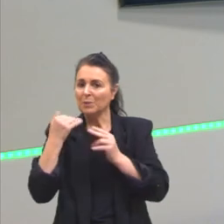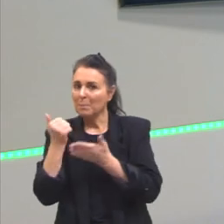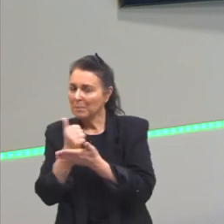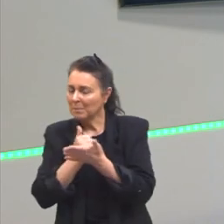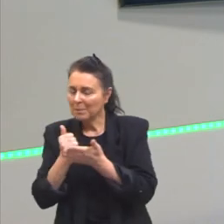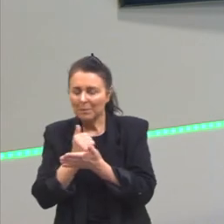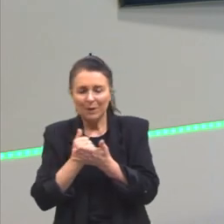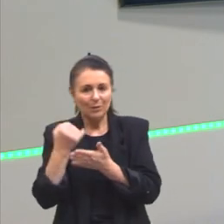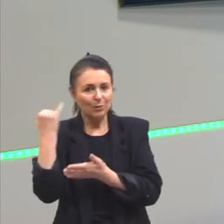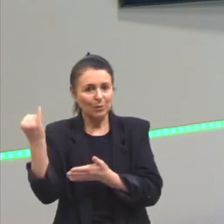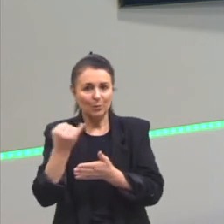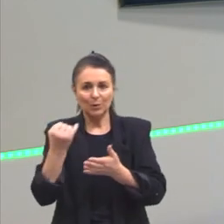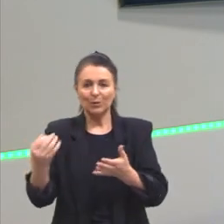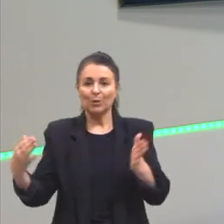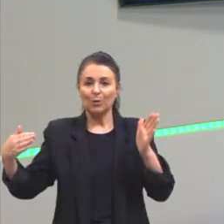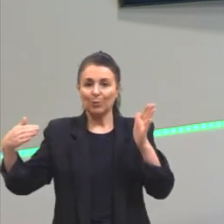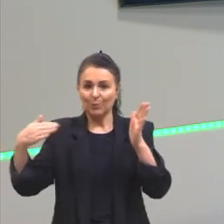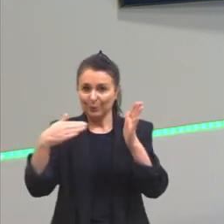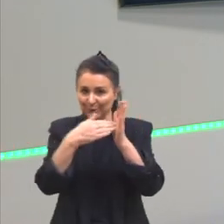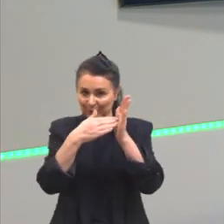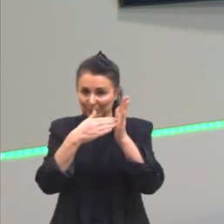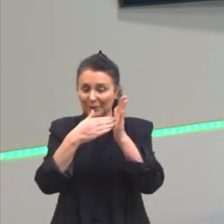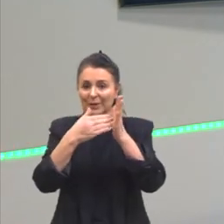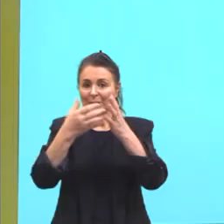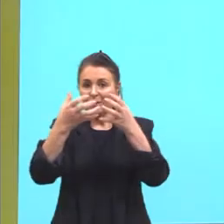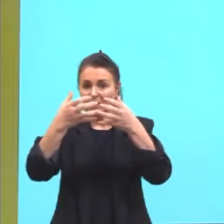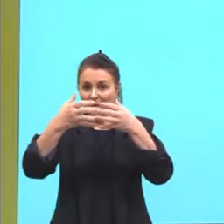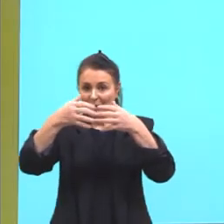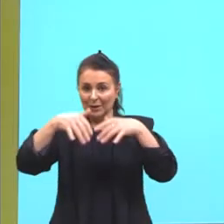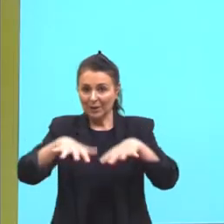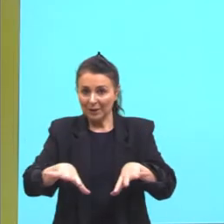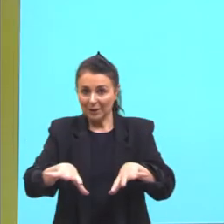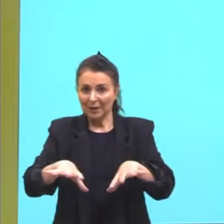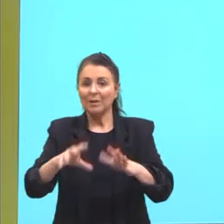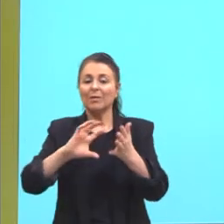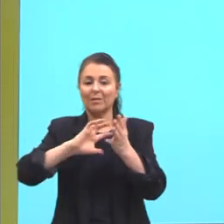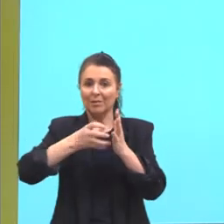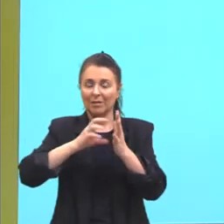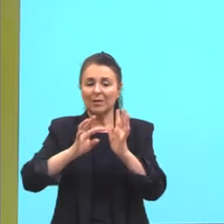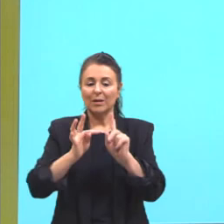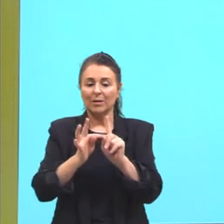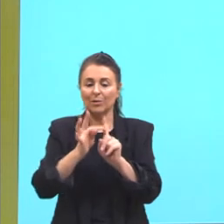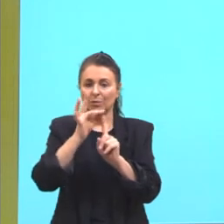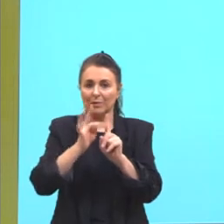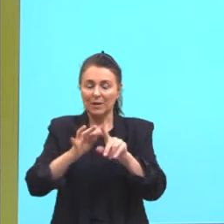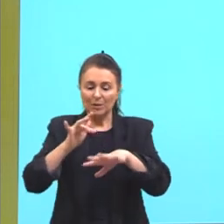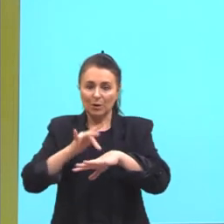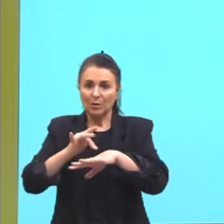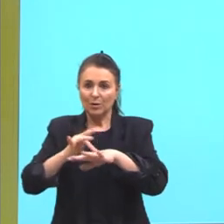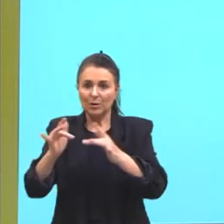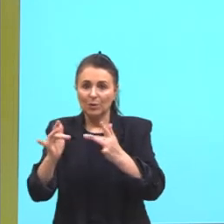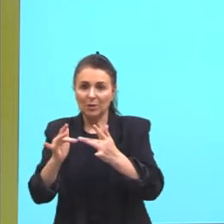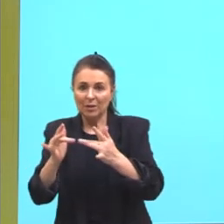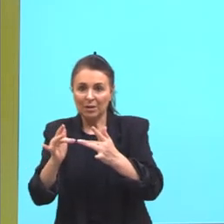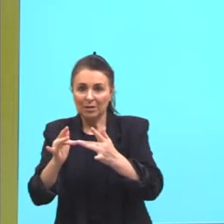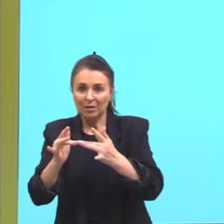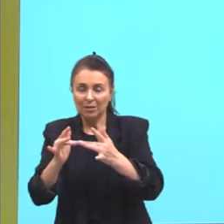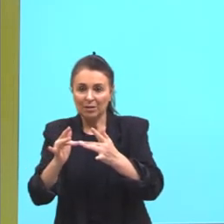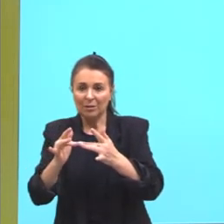saber que enzimas são catalisadores. Então, temperatura, superfície de contato e